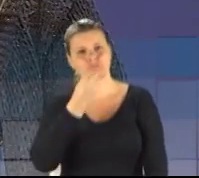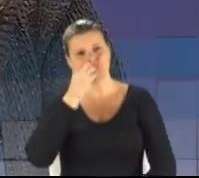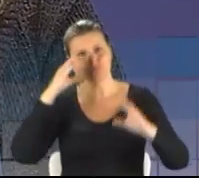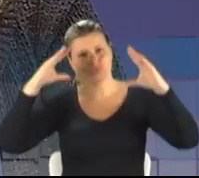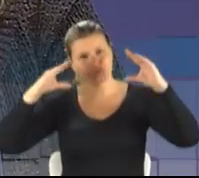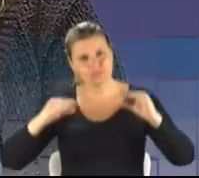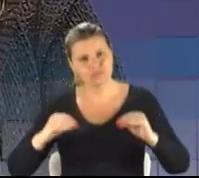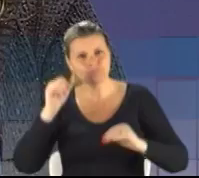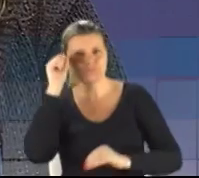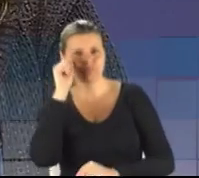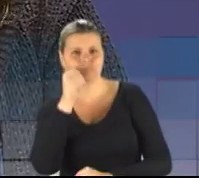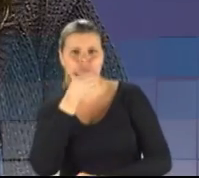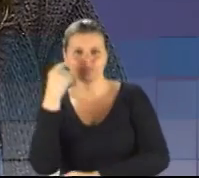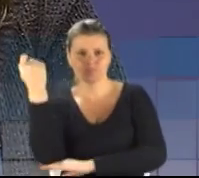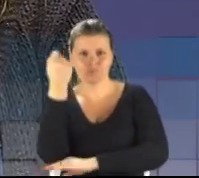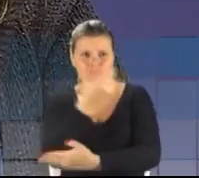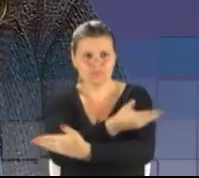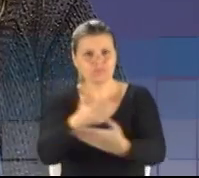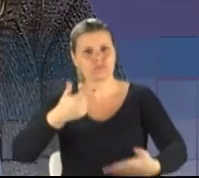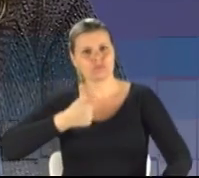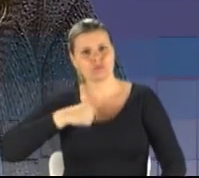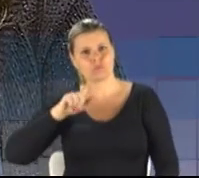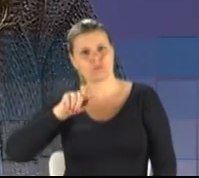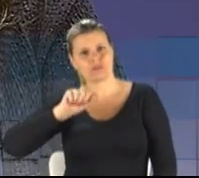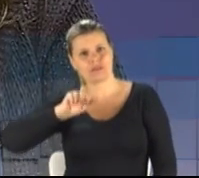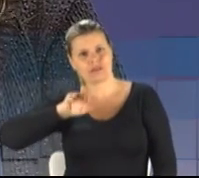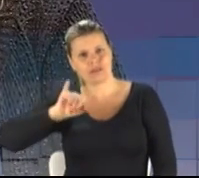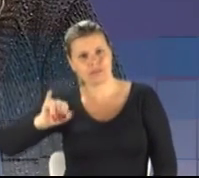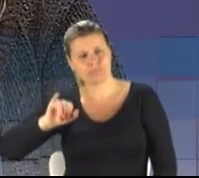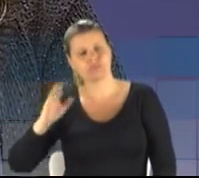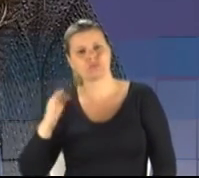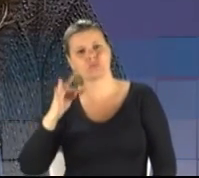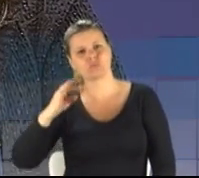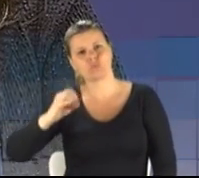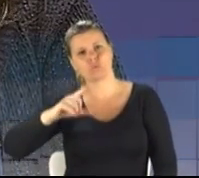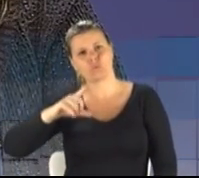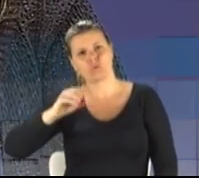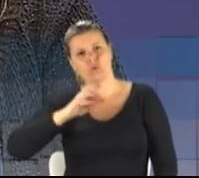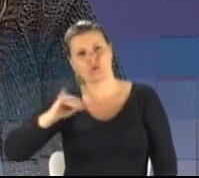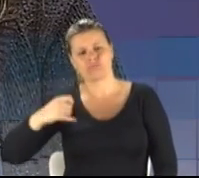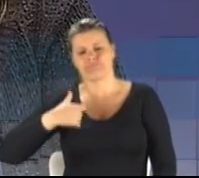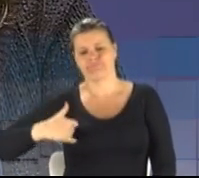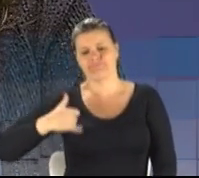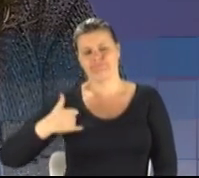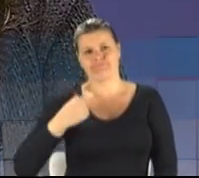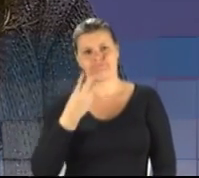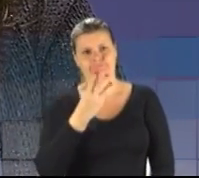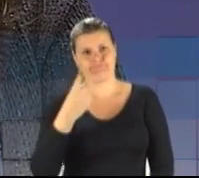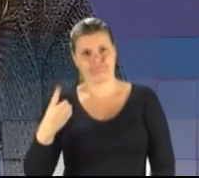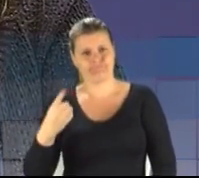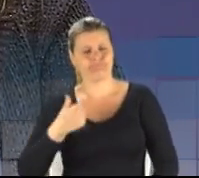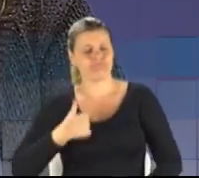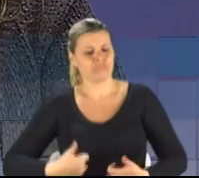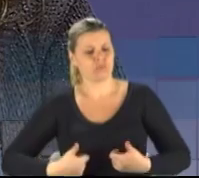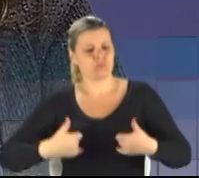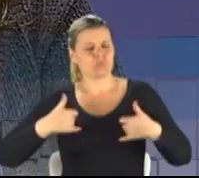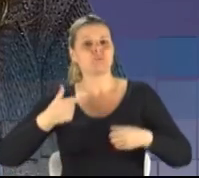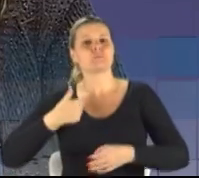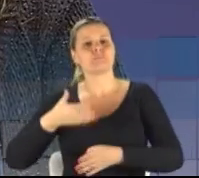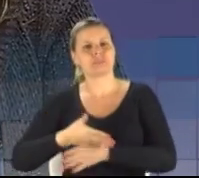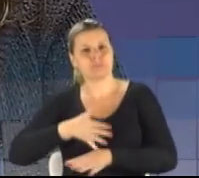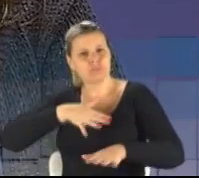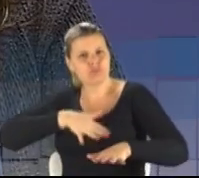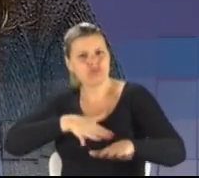gaúchos e gaúchas. Eu sou a Gabi Tolotti, tenho 31 anos. Tenho um orgulho imenso de ter participado das Jornadas de Junho de 2013